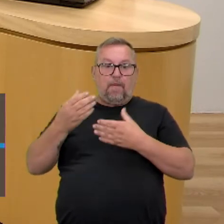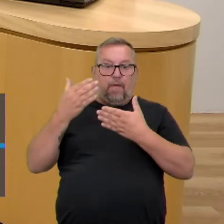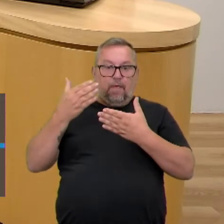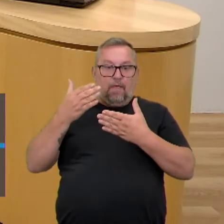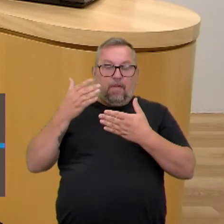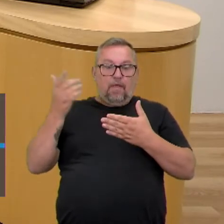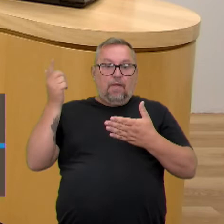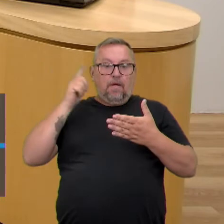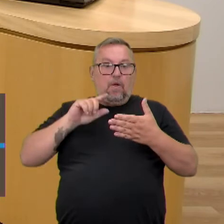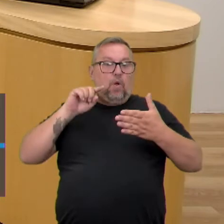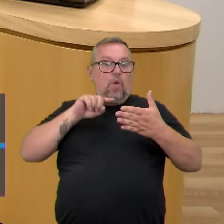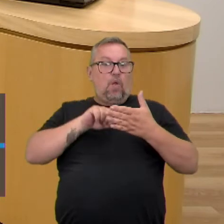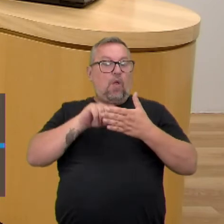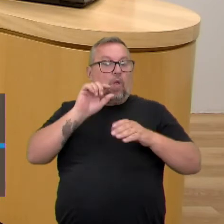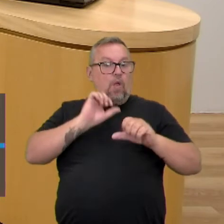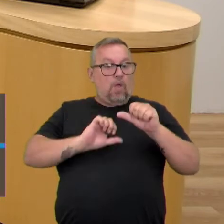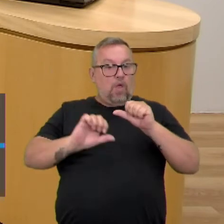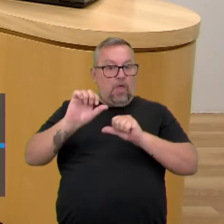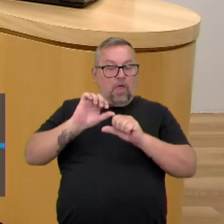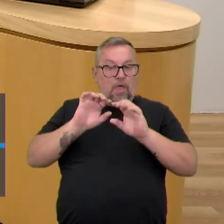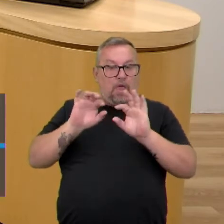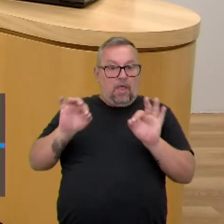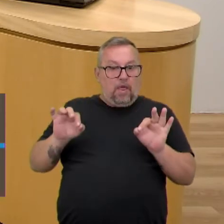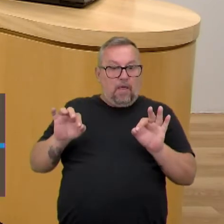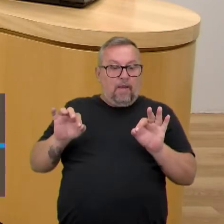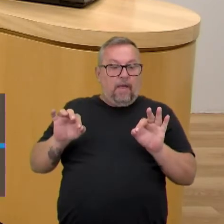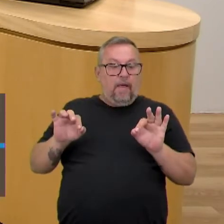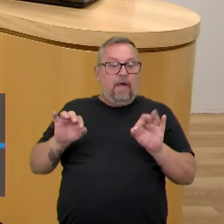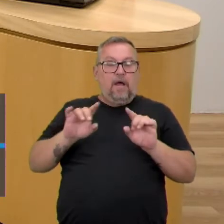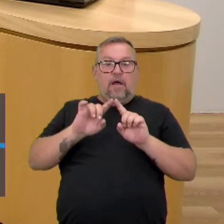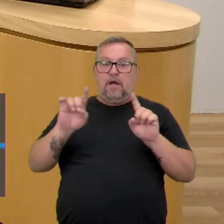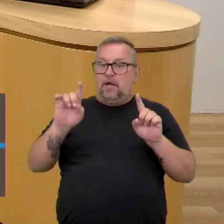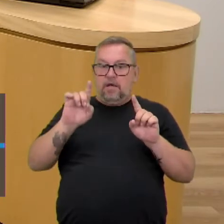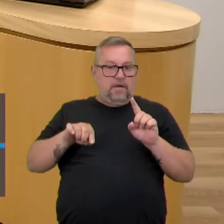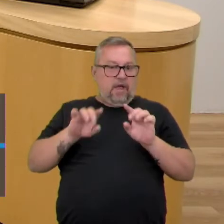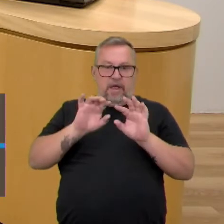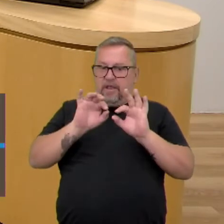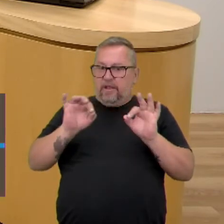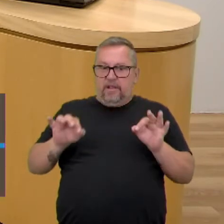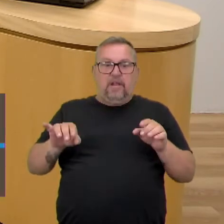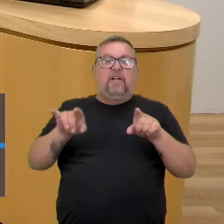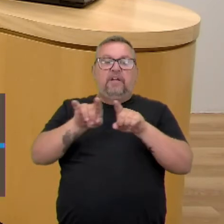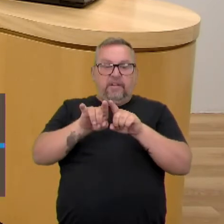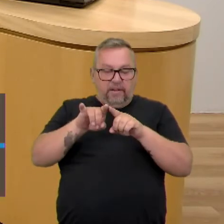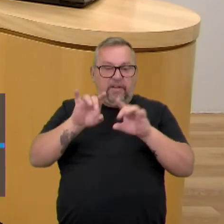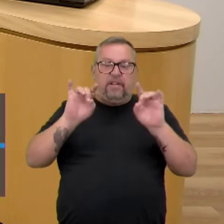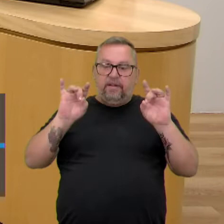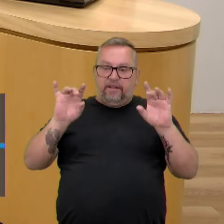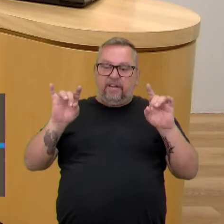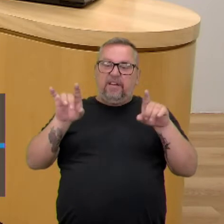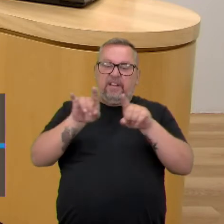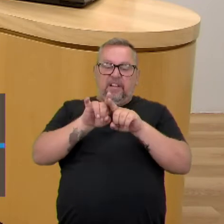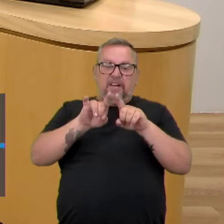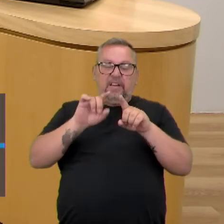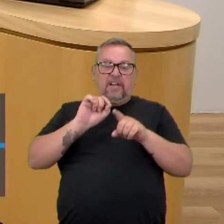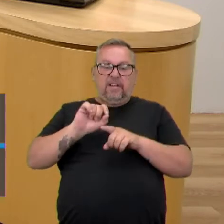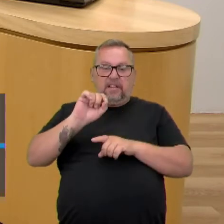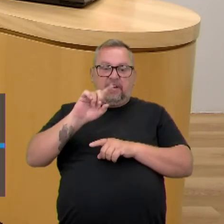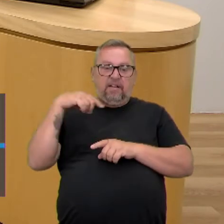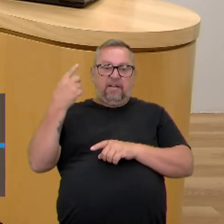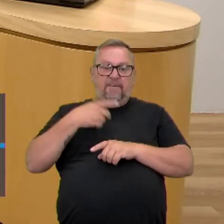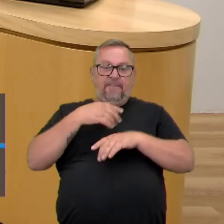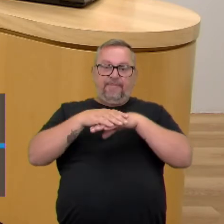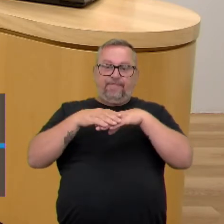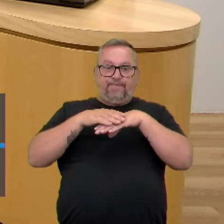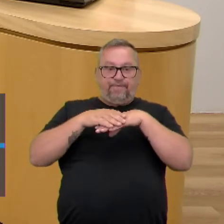ponto de fazer uma operação que parece simples, mas não é simples. Ela é sofisticada. Tanto é, que a gente estava